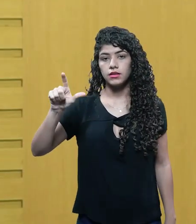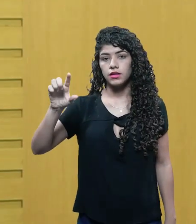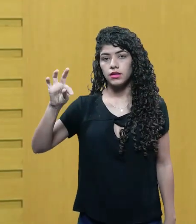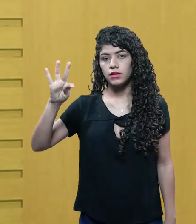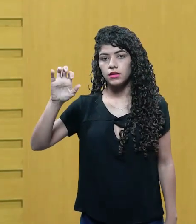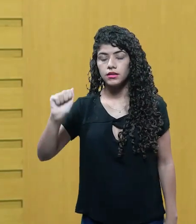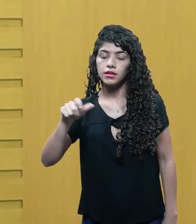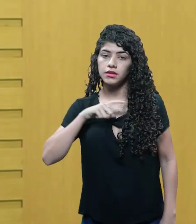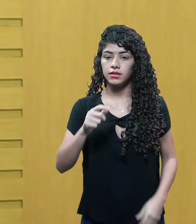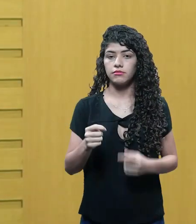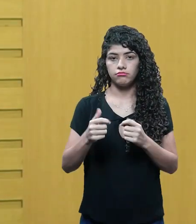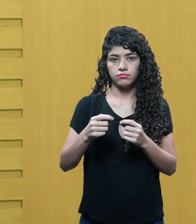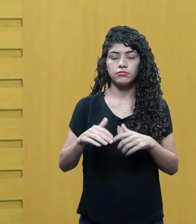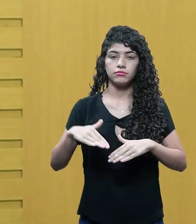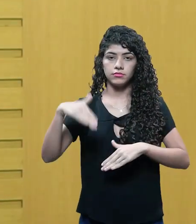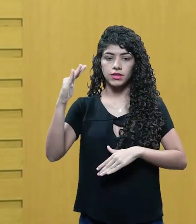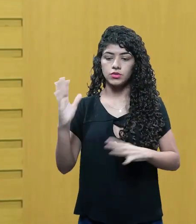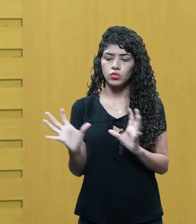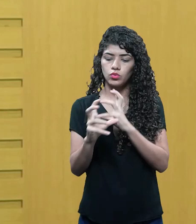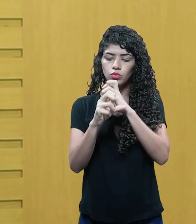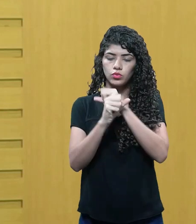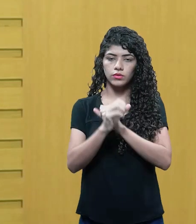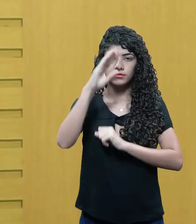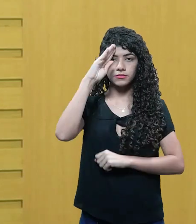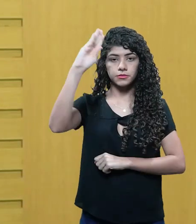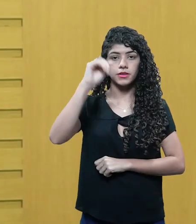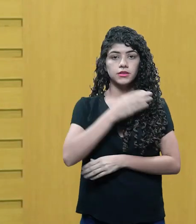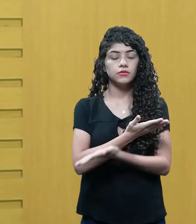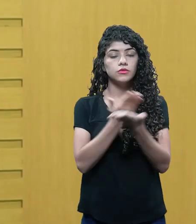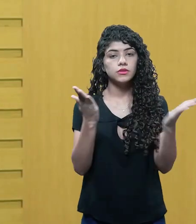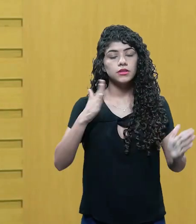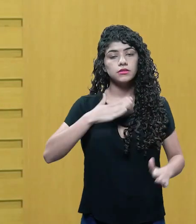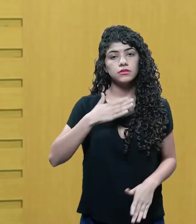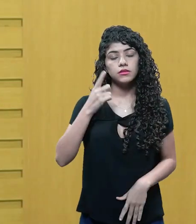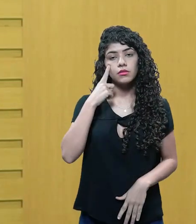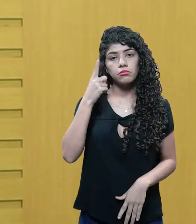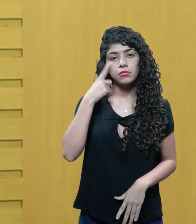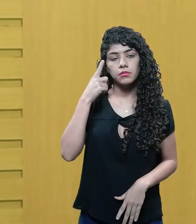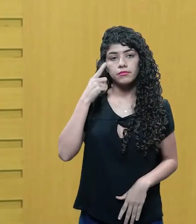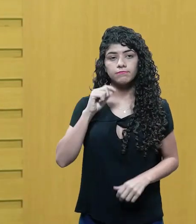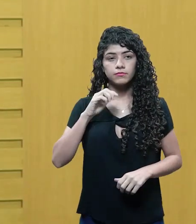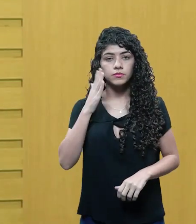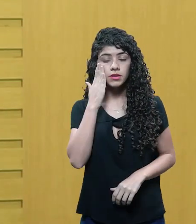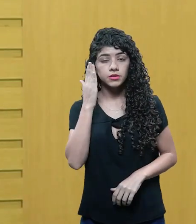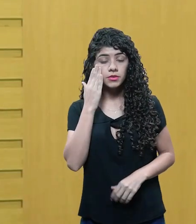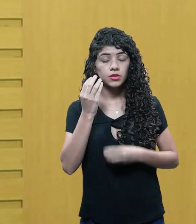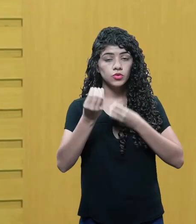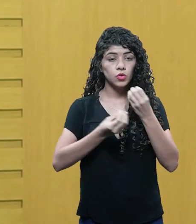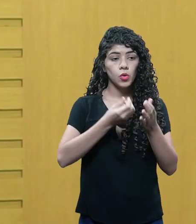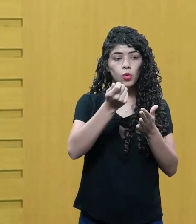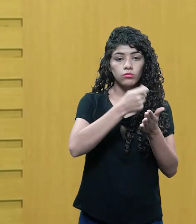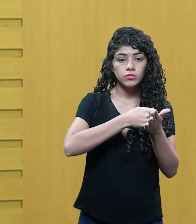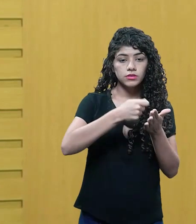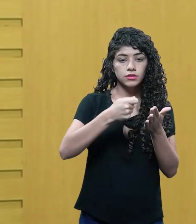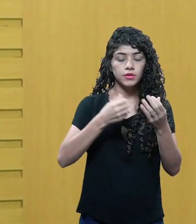invasor não é só isso. Eu dei uma resumida nas principais cenas para que vocês tenham a ideia de como escrever uma escaleta,